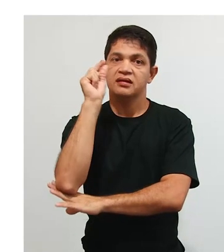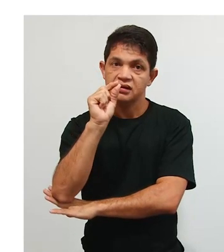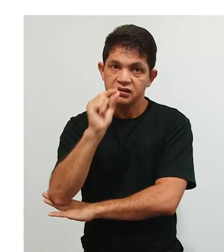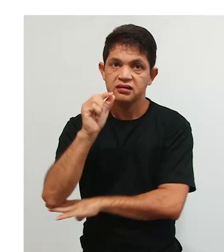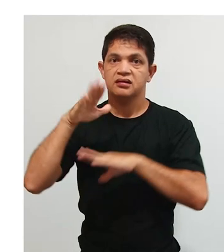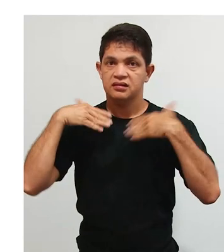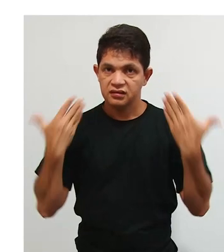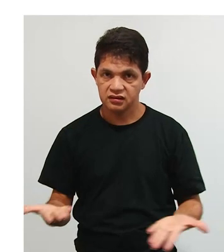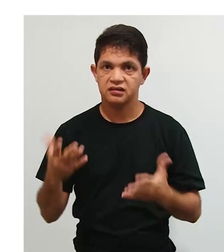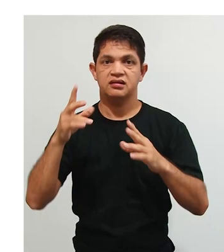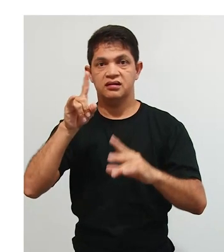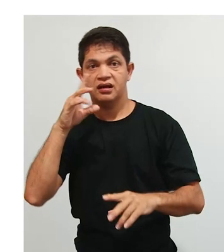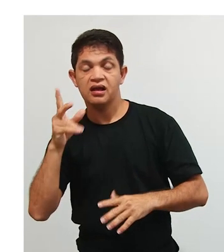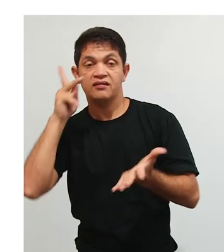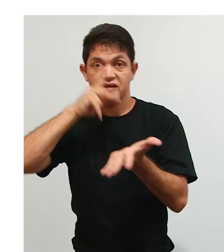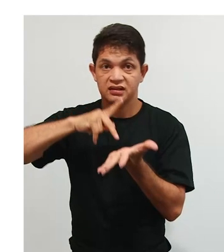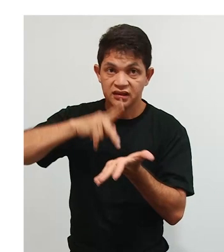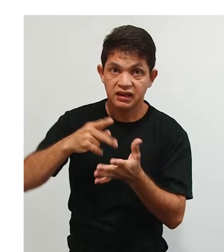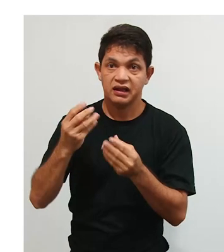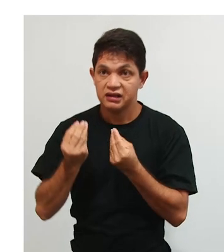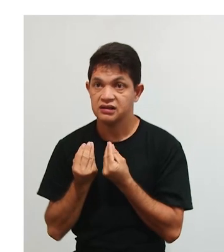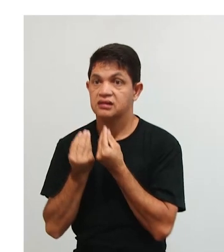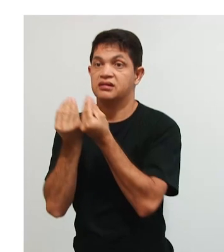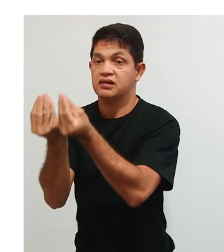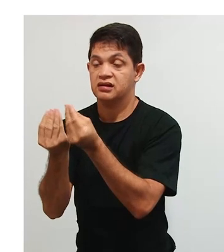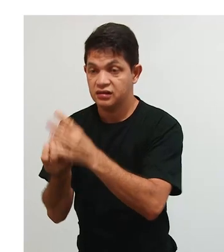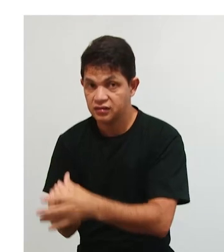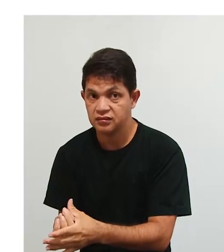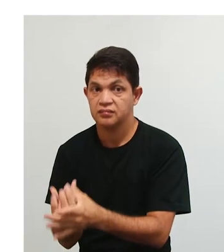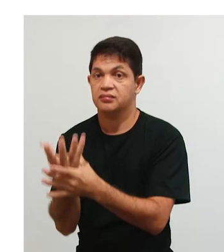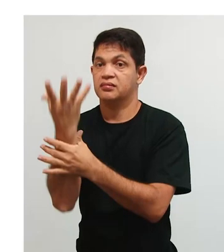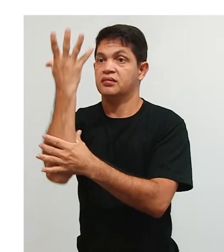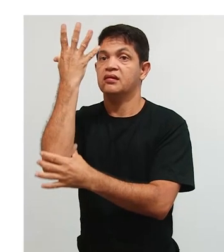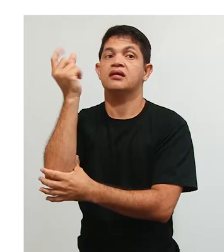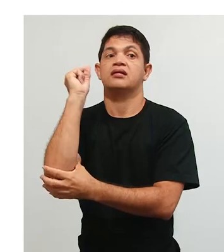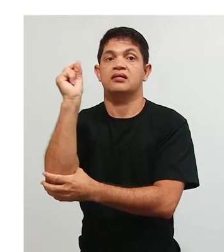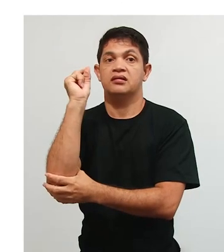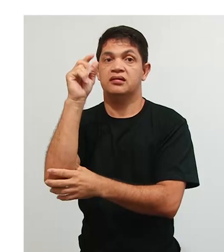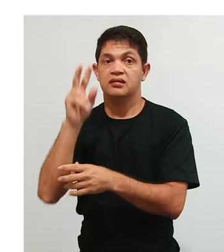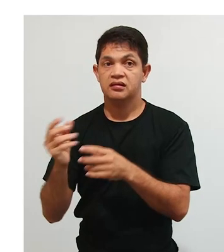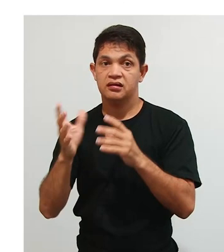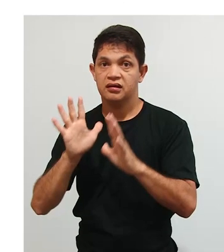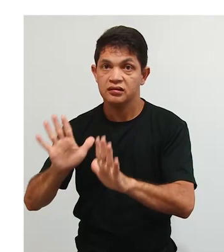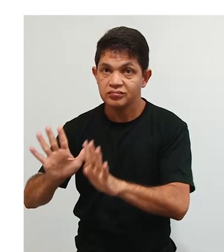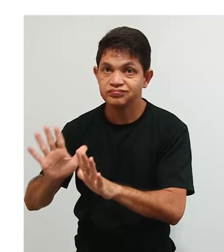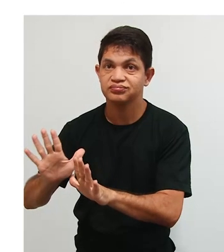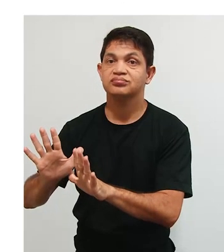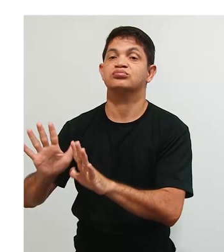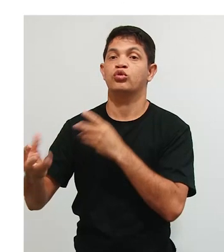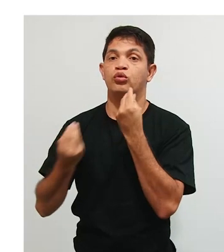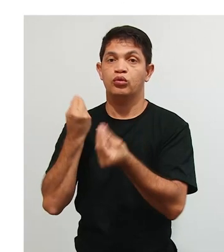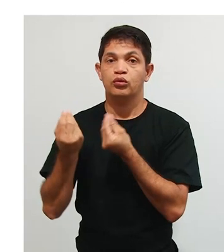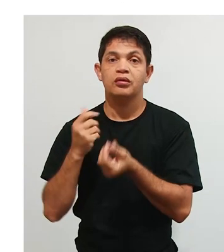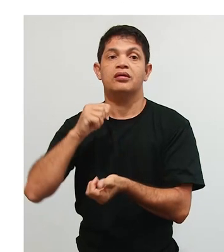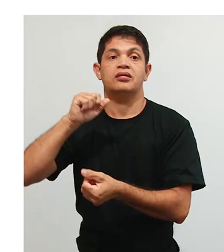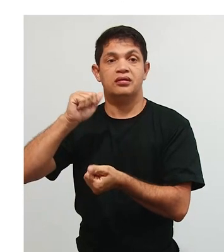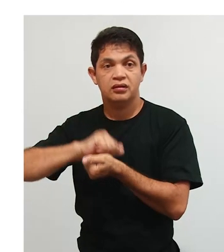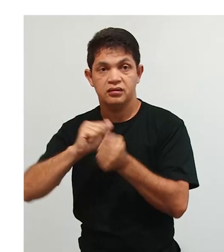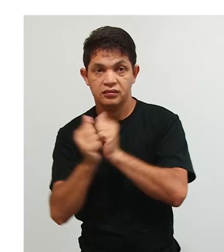devolvendo a liberdade, a planta conserva a inclinação que a obrigaram a tomar,